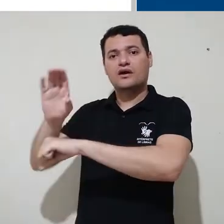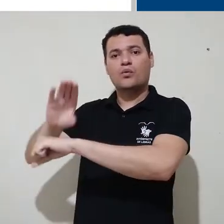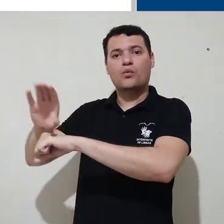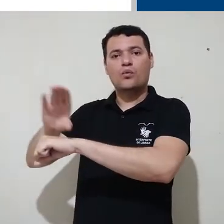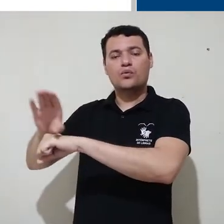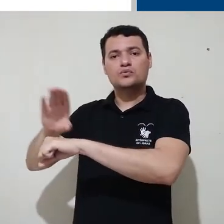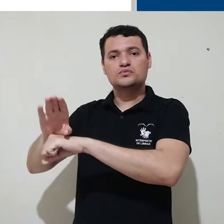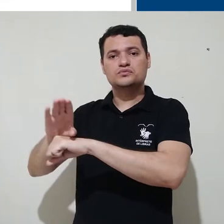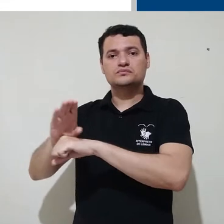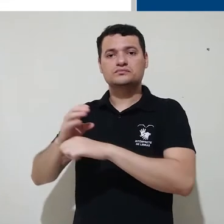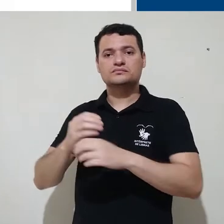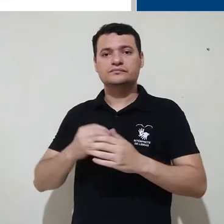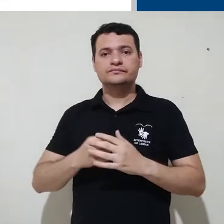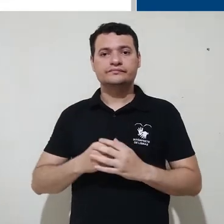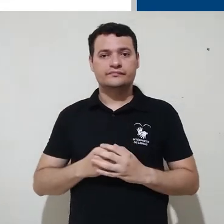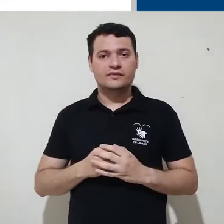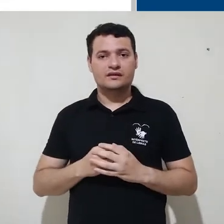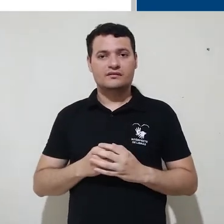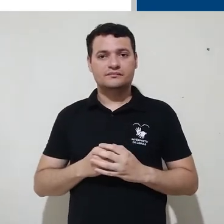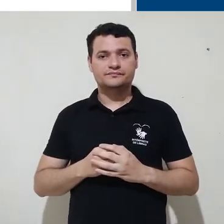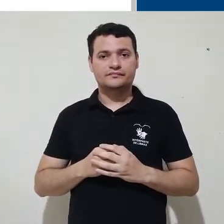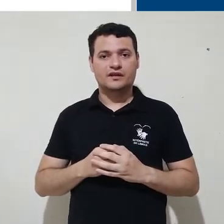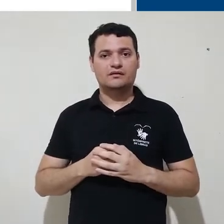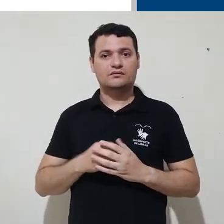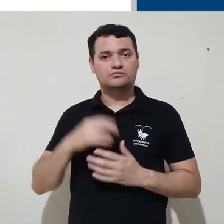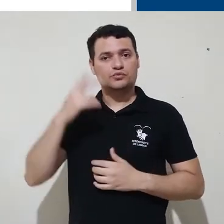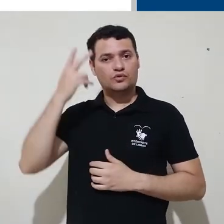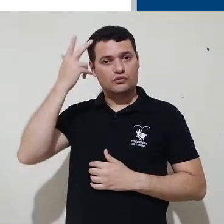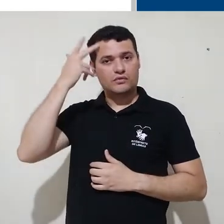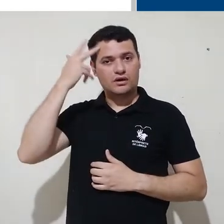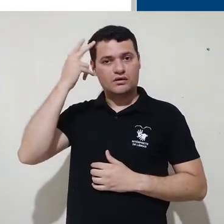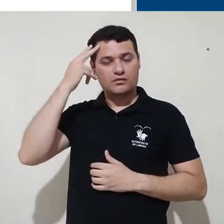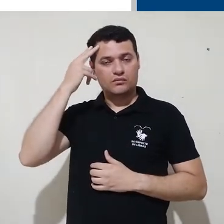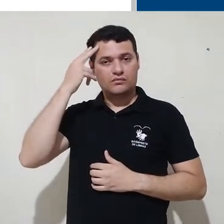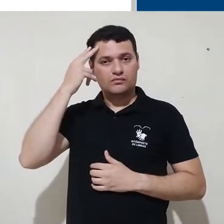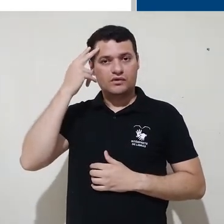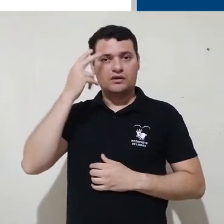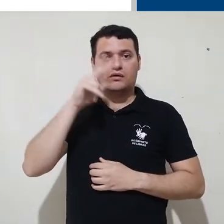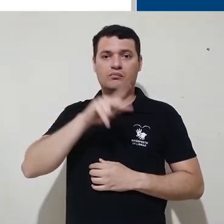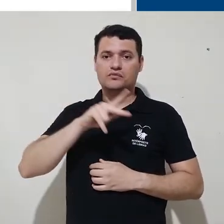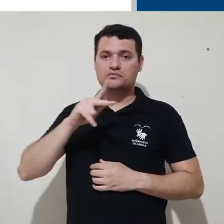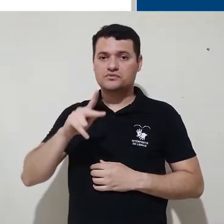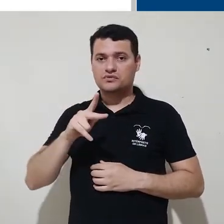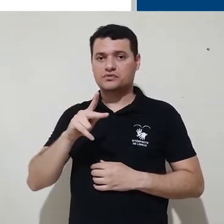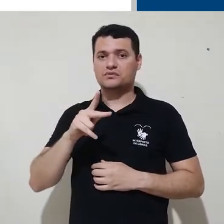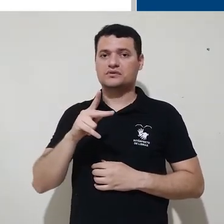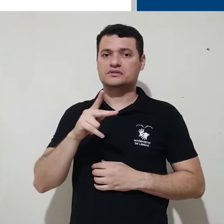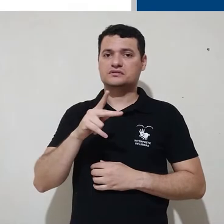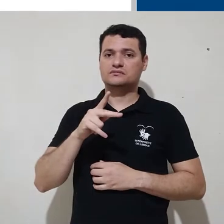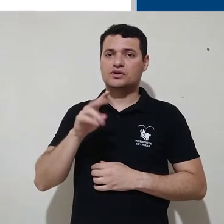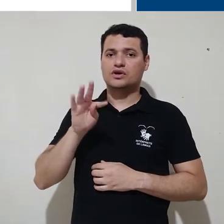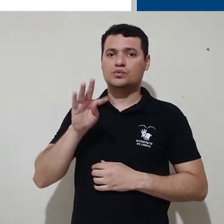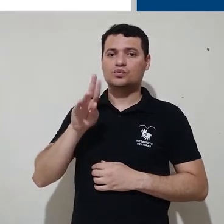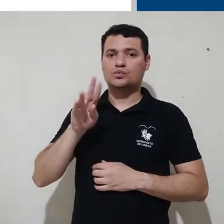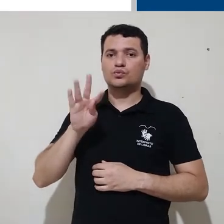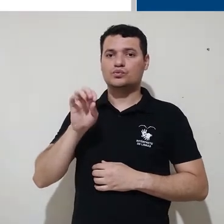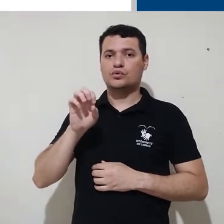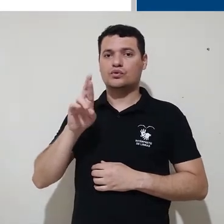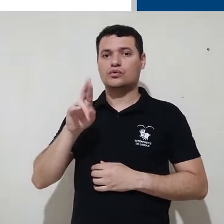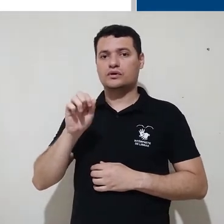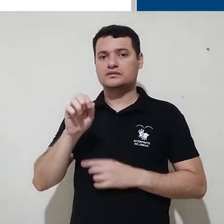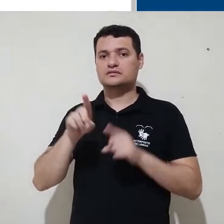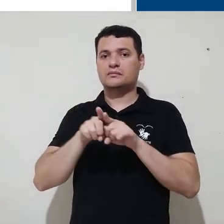cursos. Bom, por padrão, professores, tutores e alunos serão inseridos